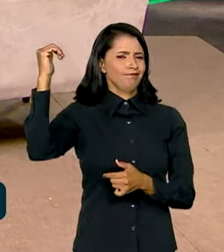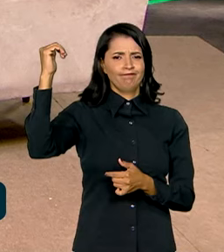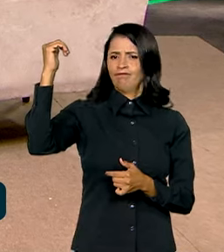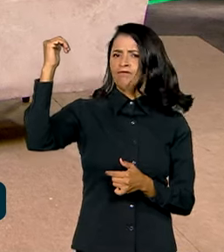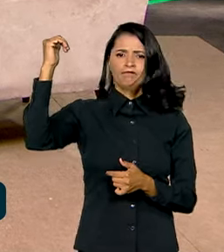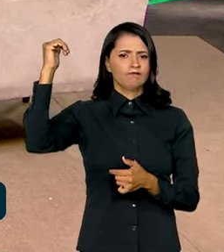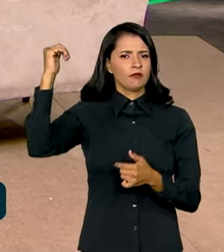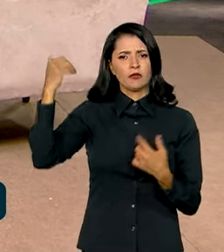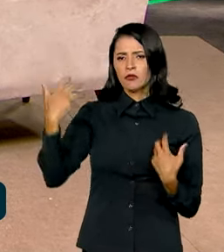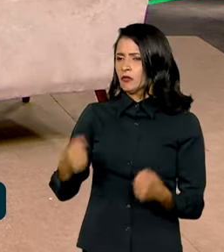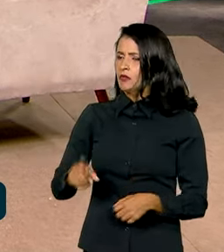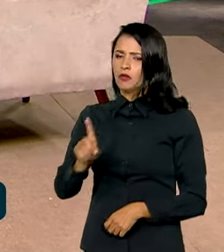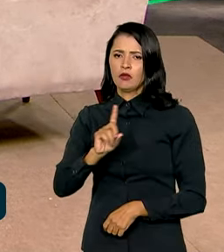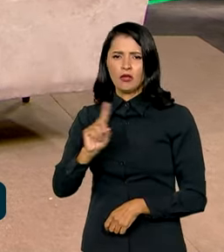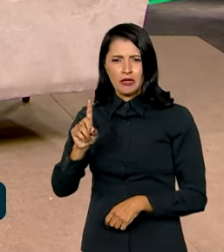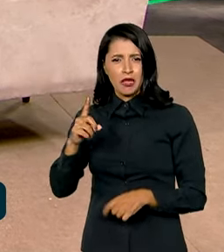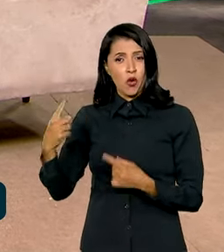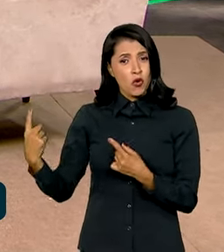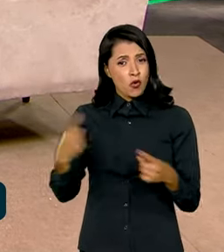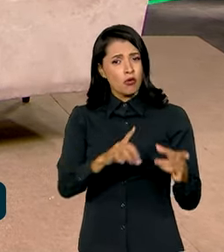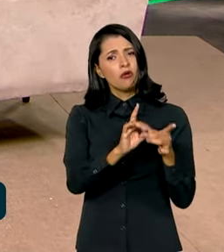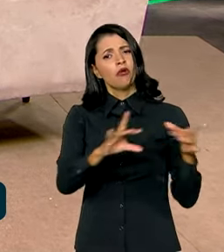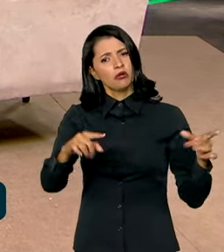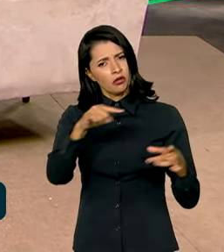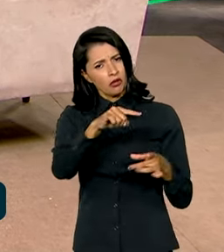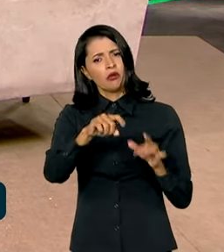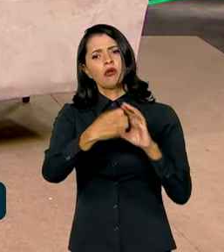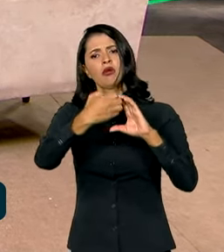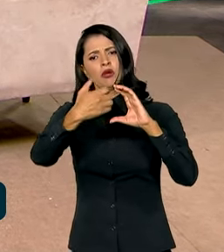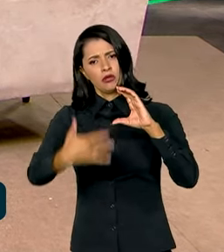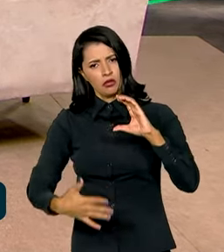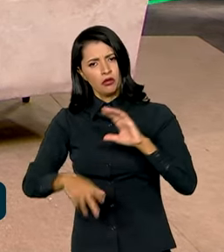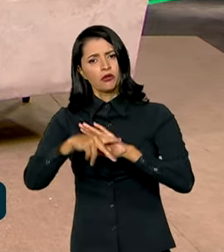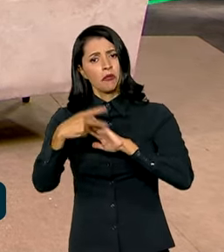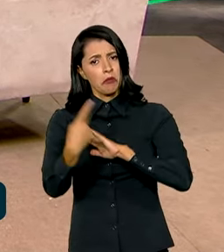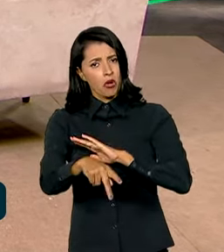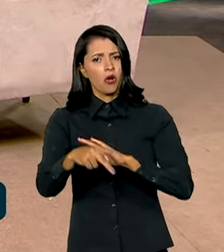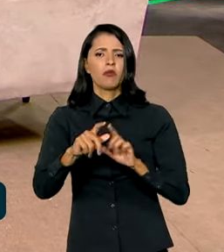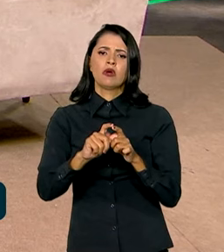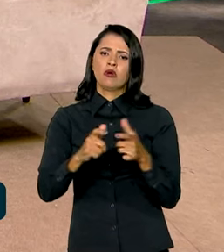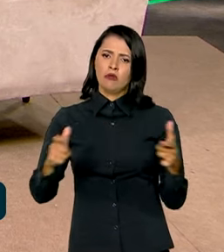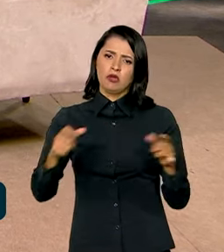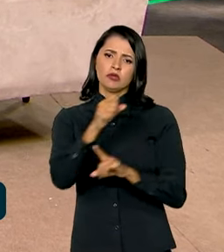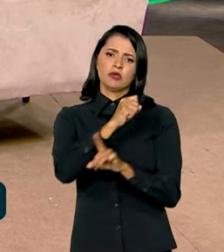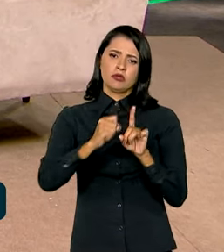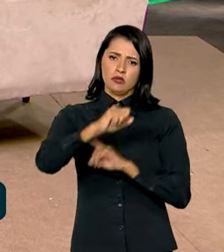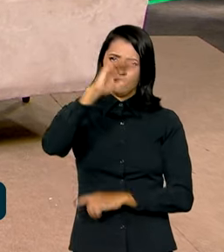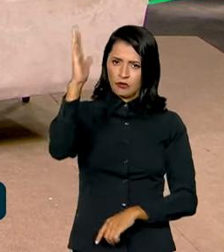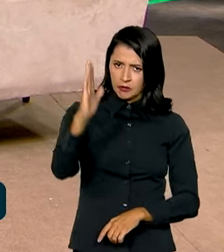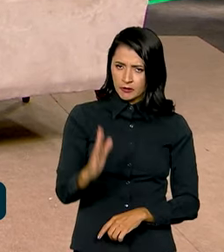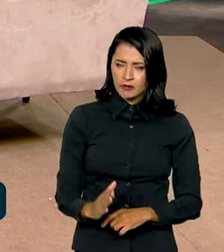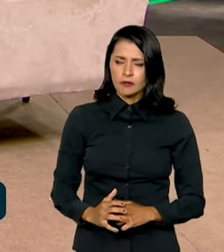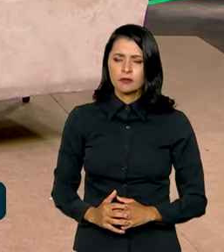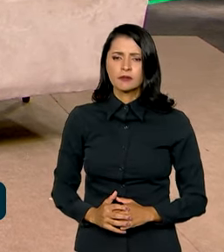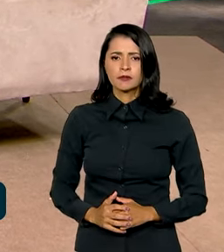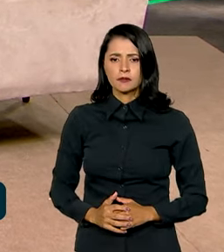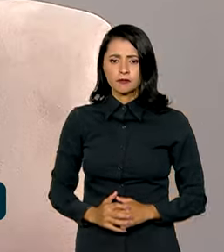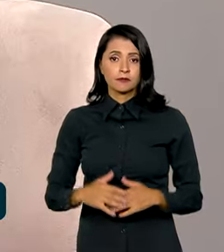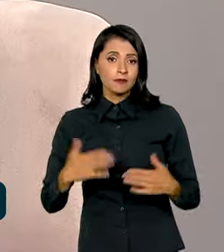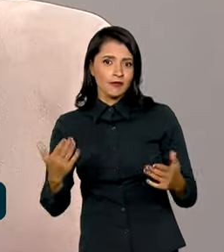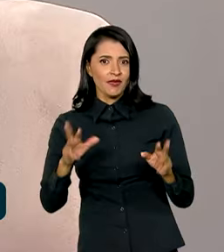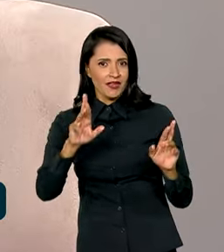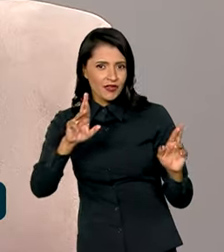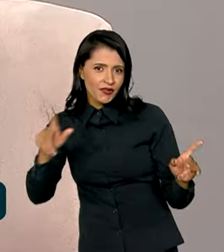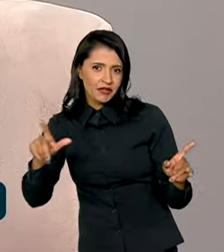a essa vocação democrática que é uma característica muito forte da maioria da sociedade brasileira. apesar das